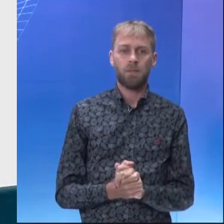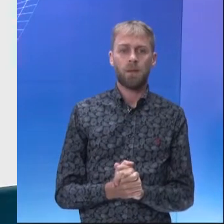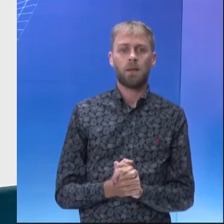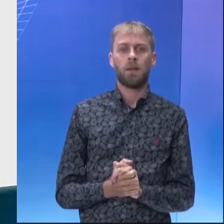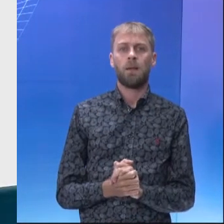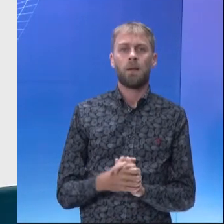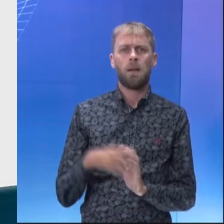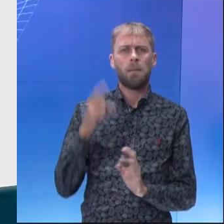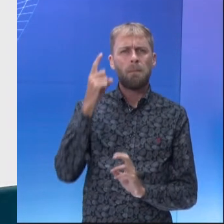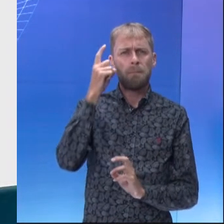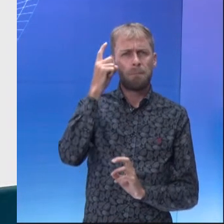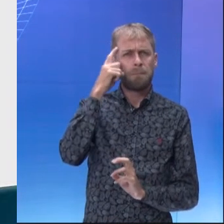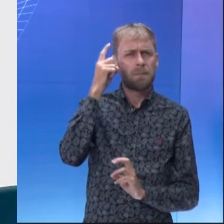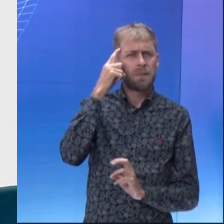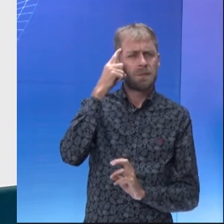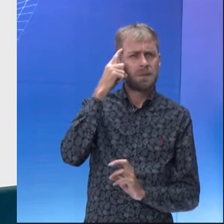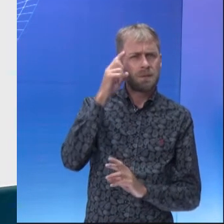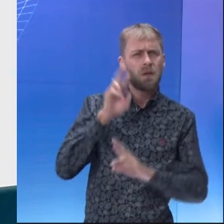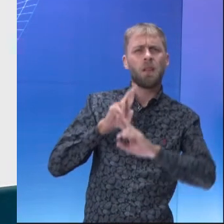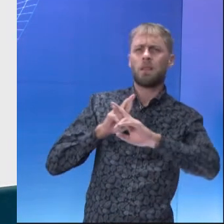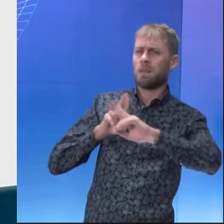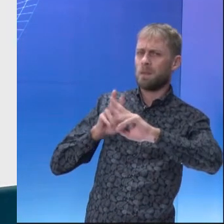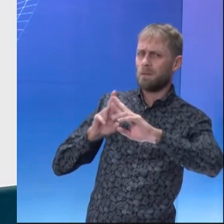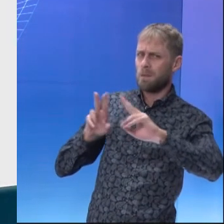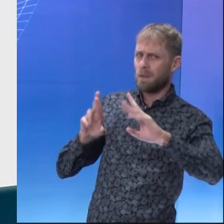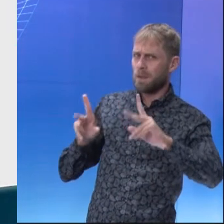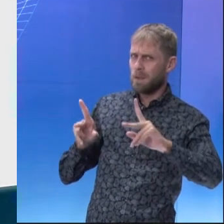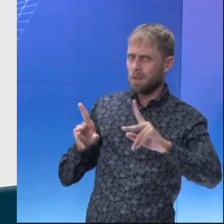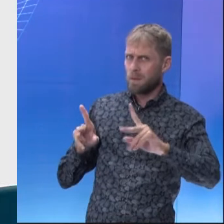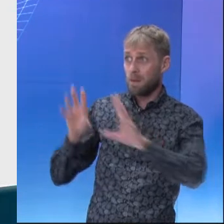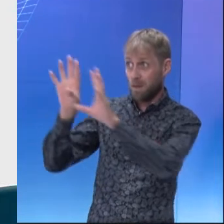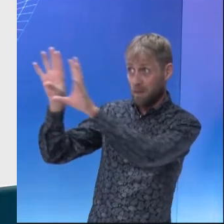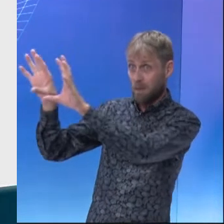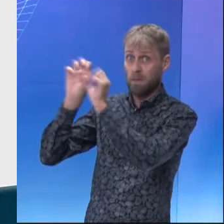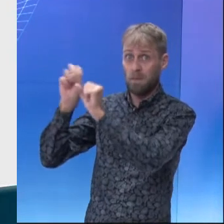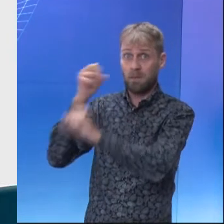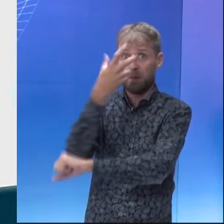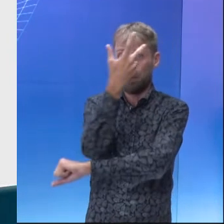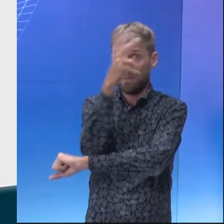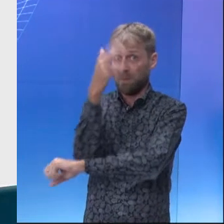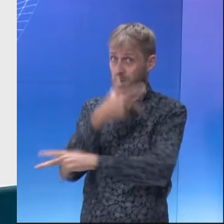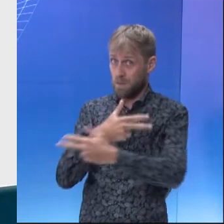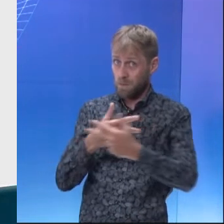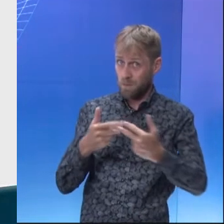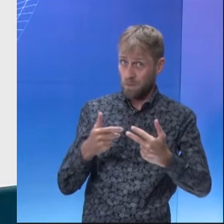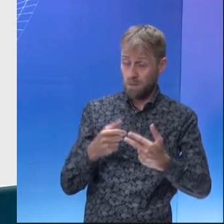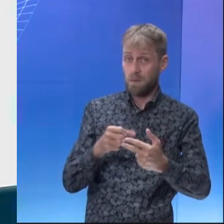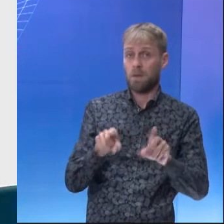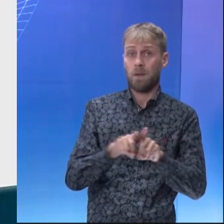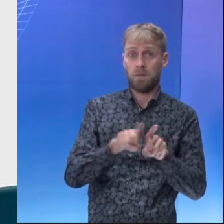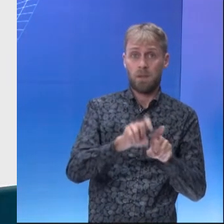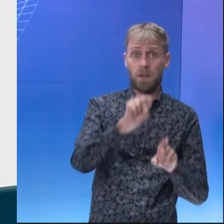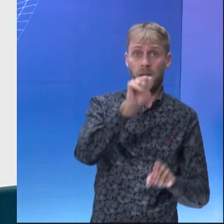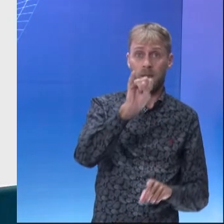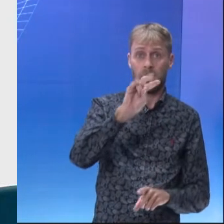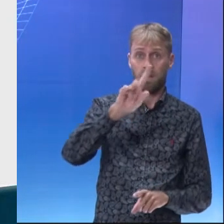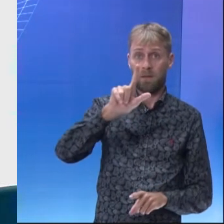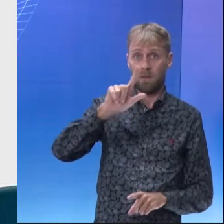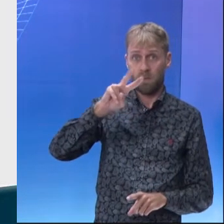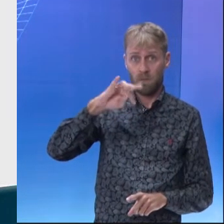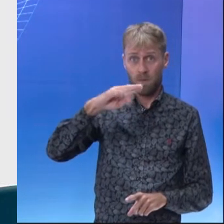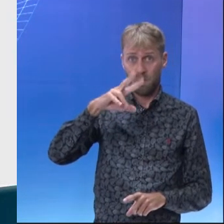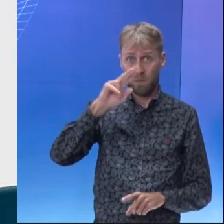questão. Considerando as diferenças entre extrativismo vegetal e silvicultura, a